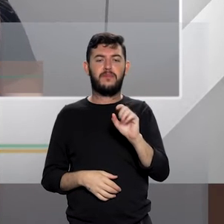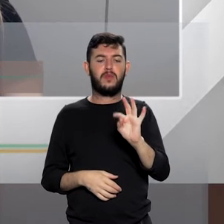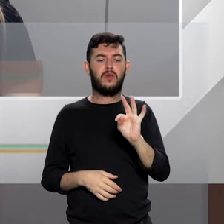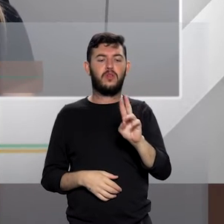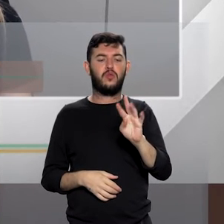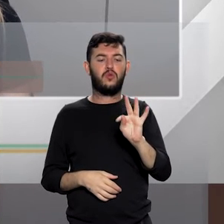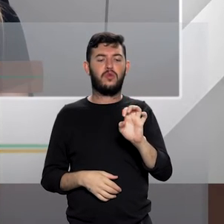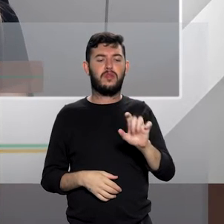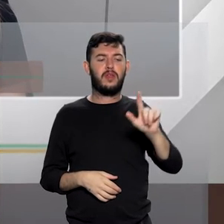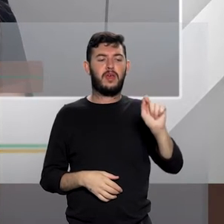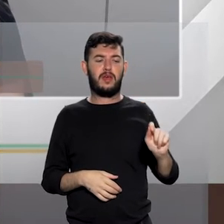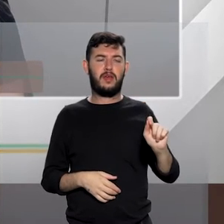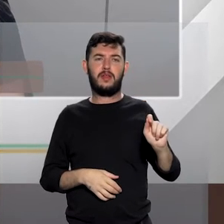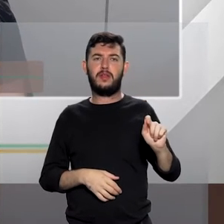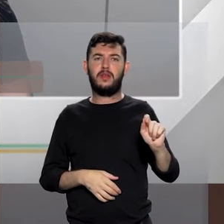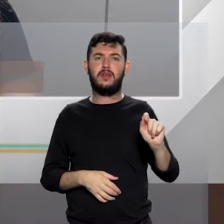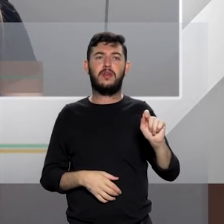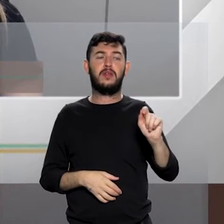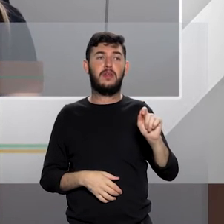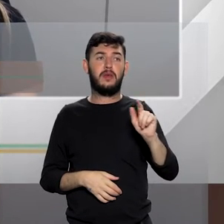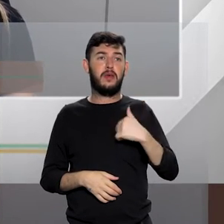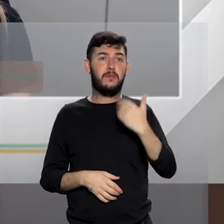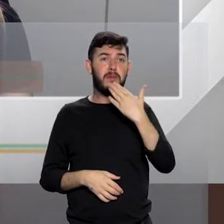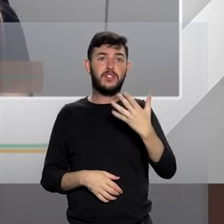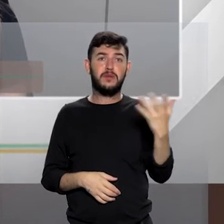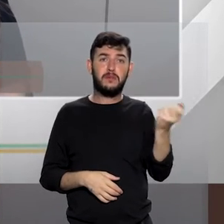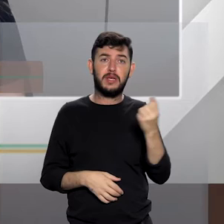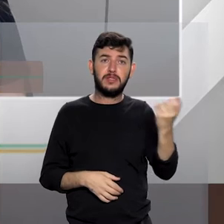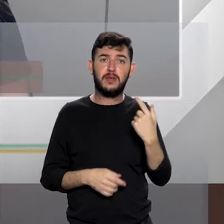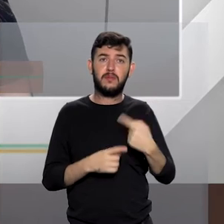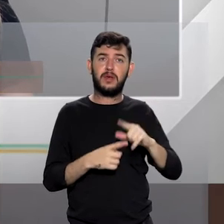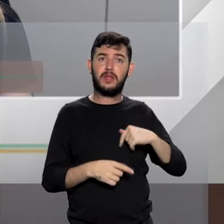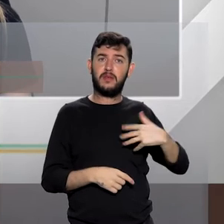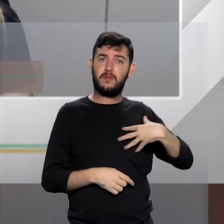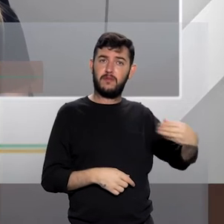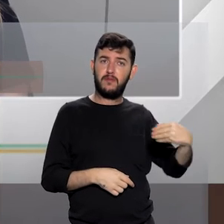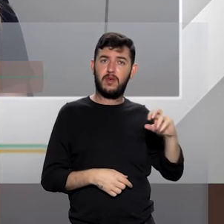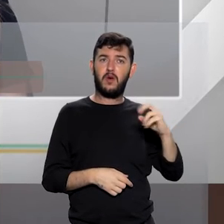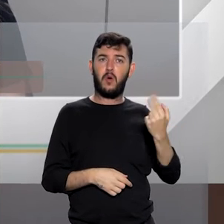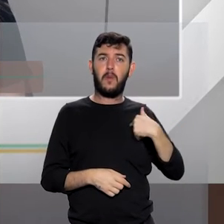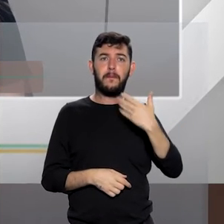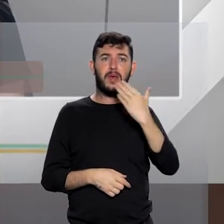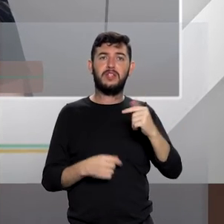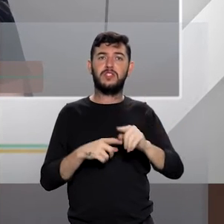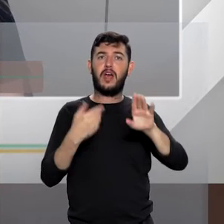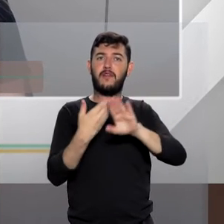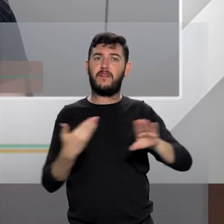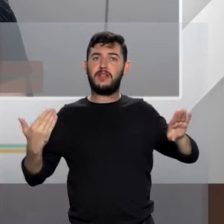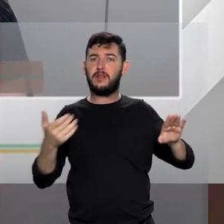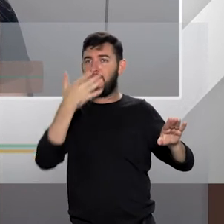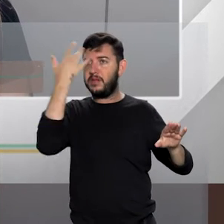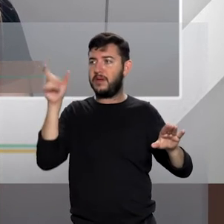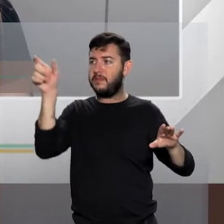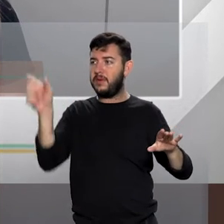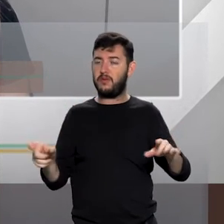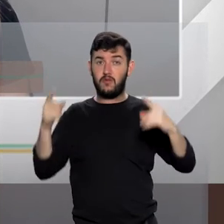provisionais em decorrência dos filhos, as necessidades de afastamento com relação ao agressor,